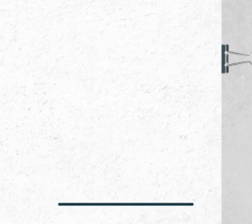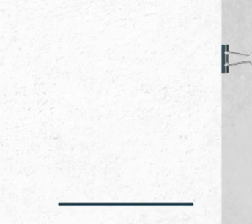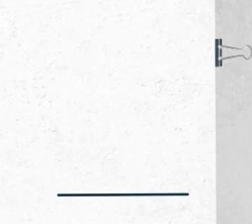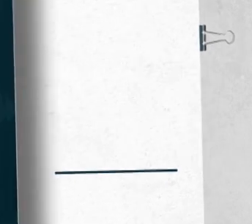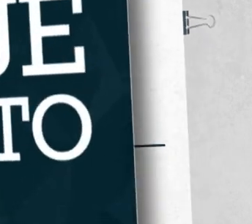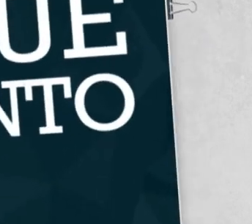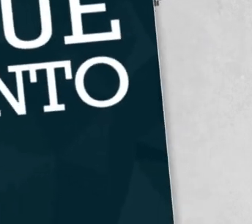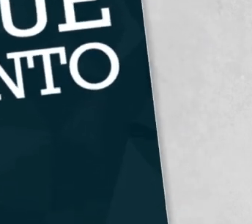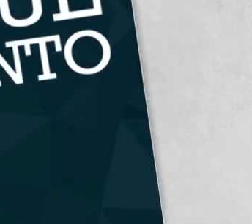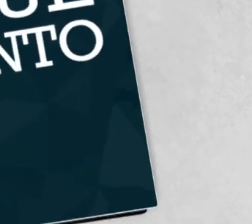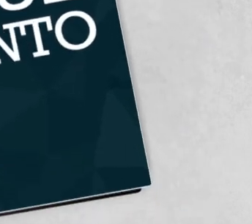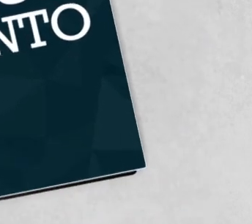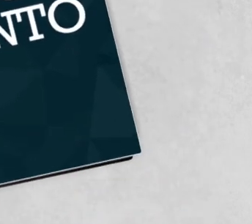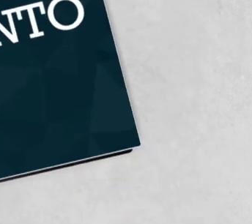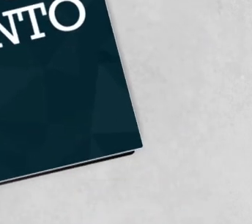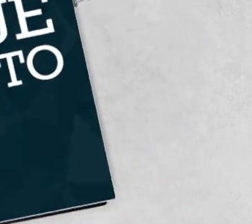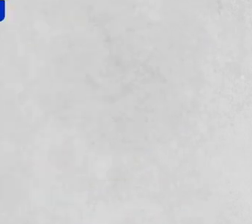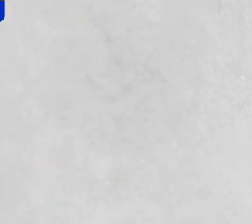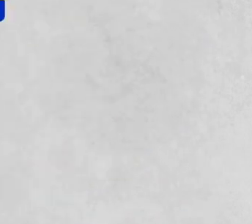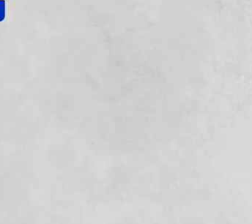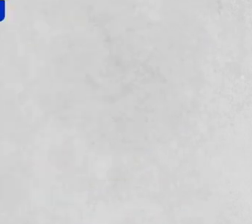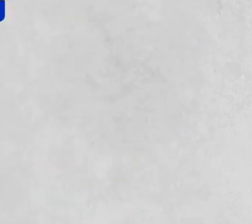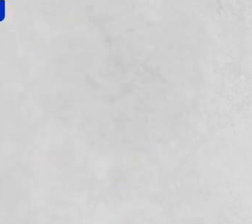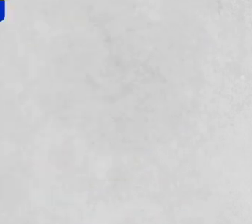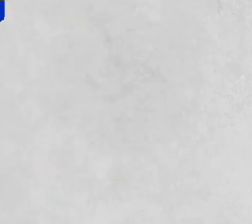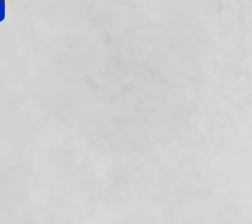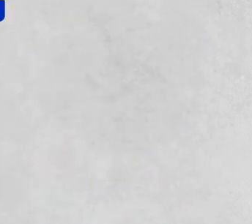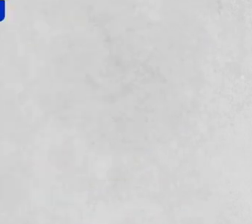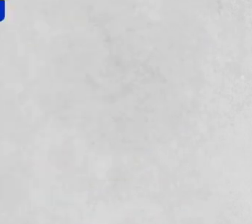Zanotto